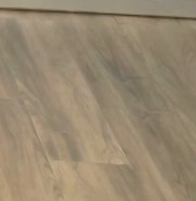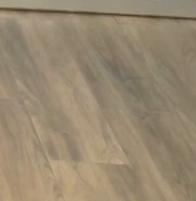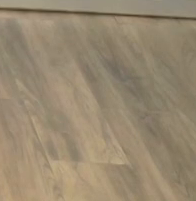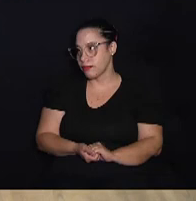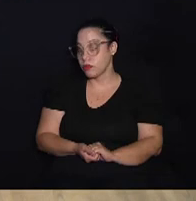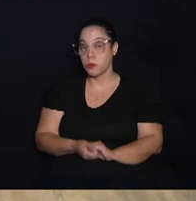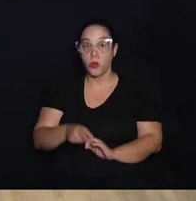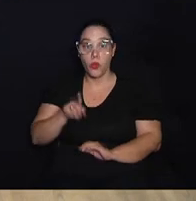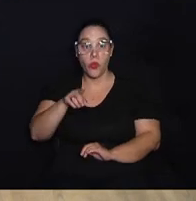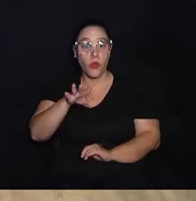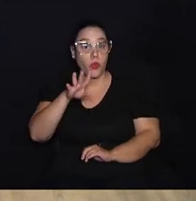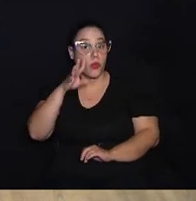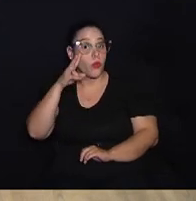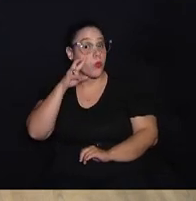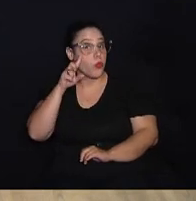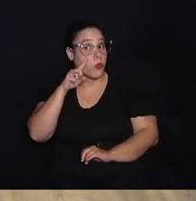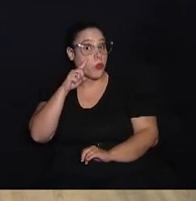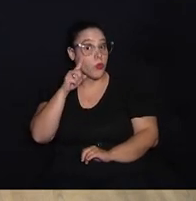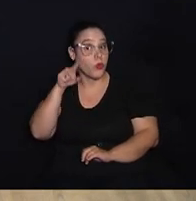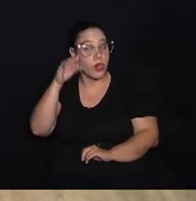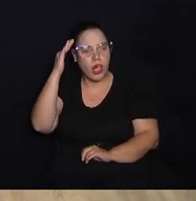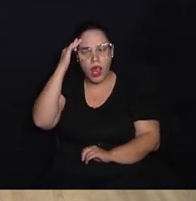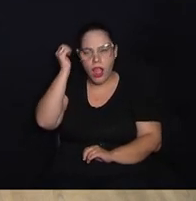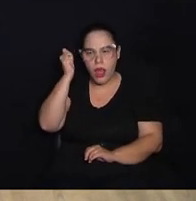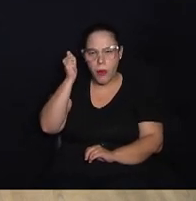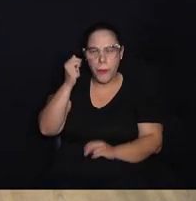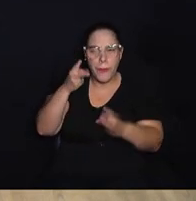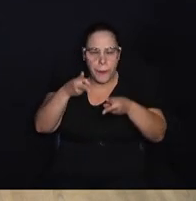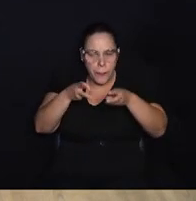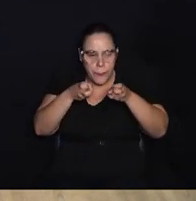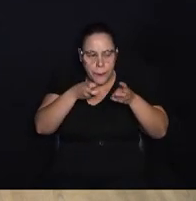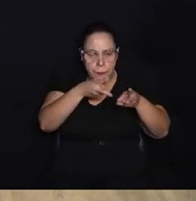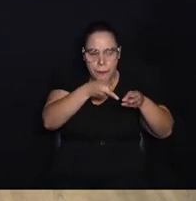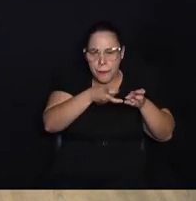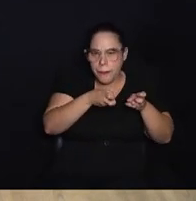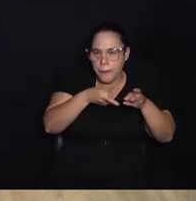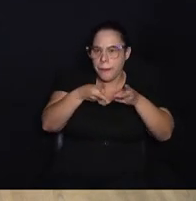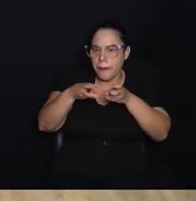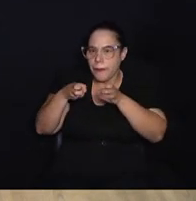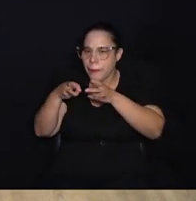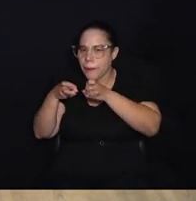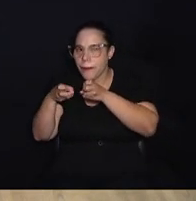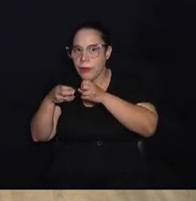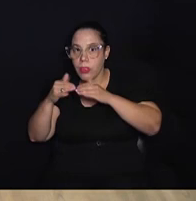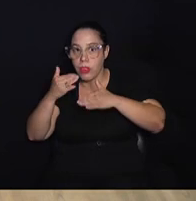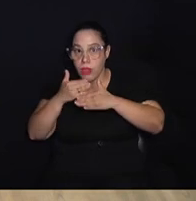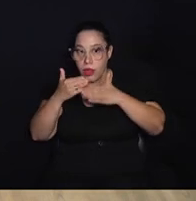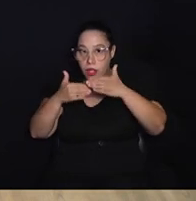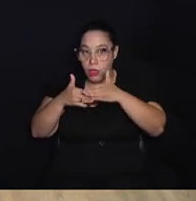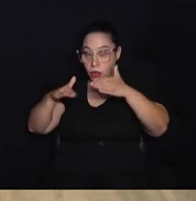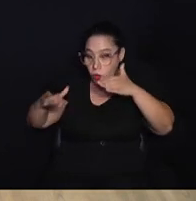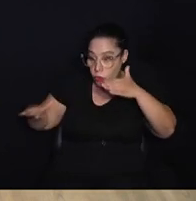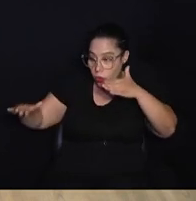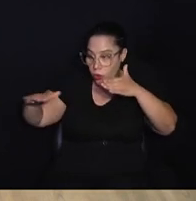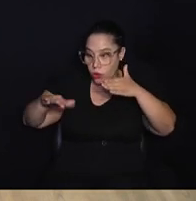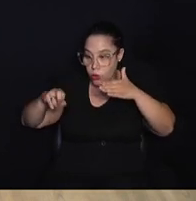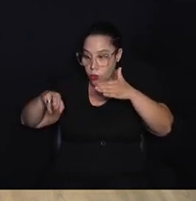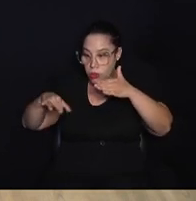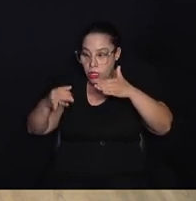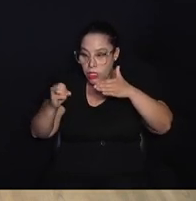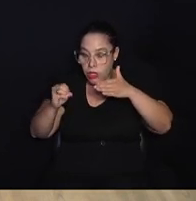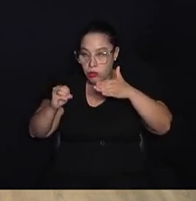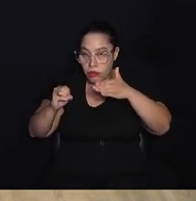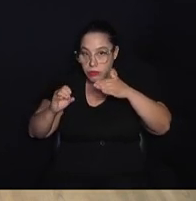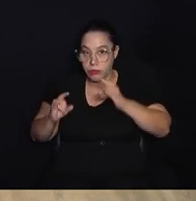Você que viu esse Você Sabia, percebeu que nós estamos aí com uma estrutura do lado de fora do Mercadão, que é o